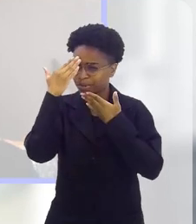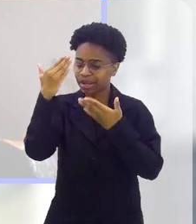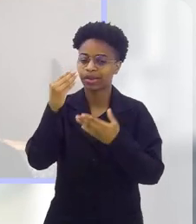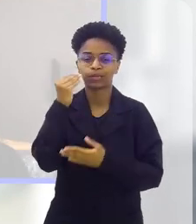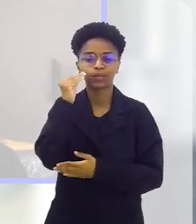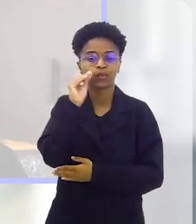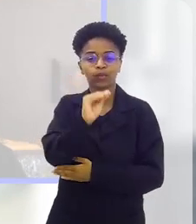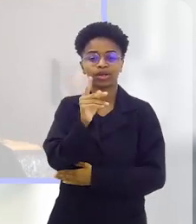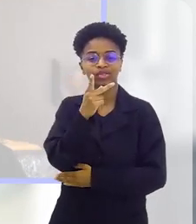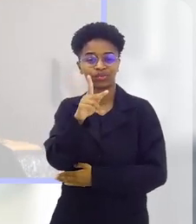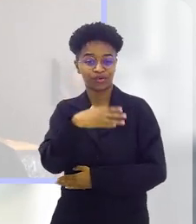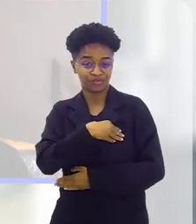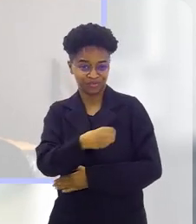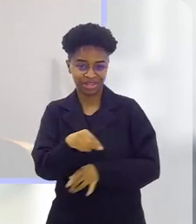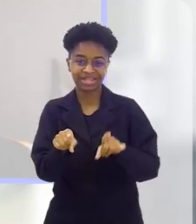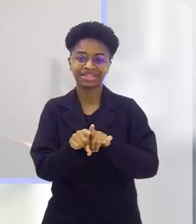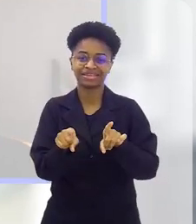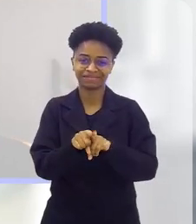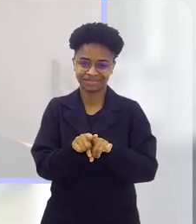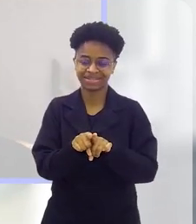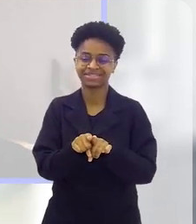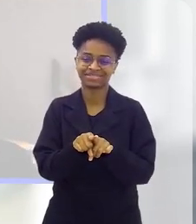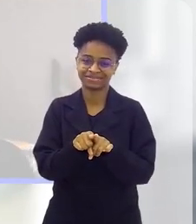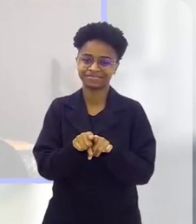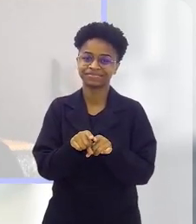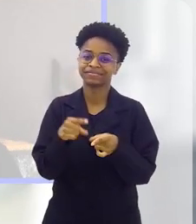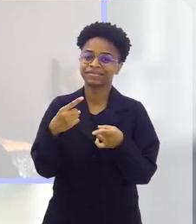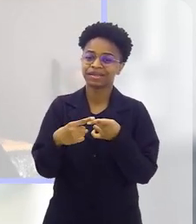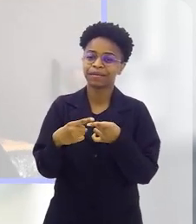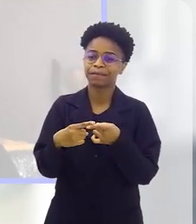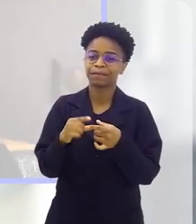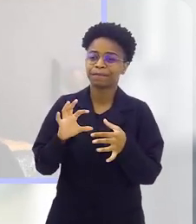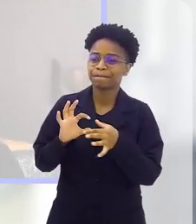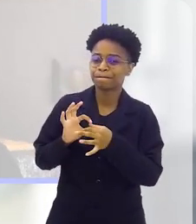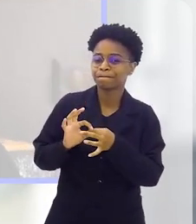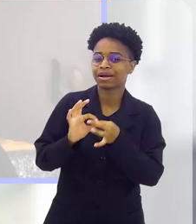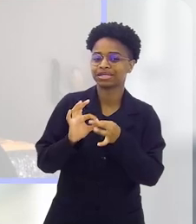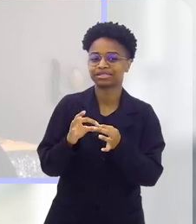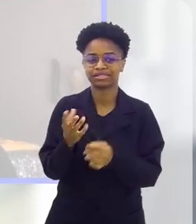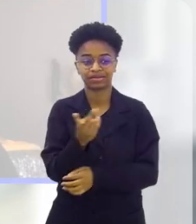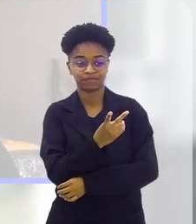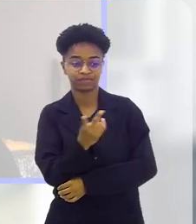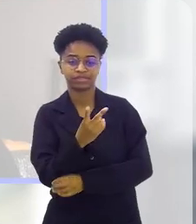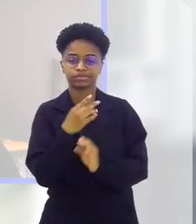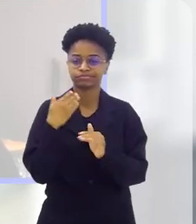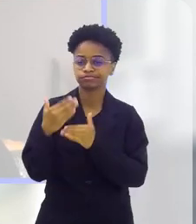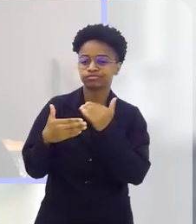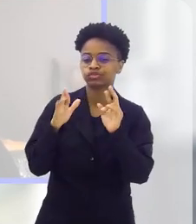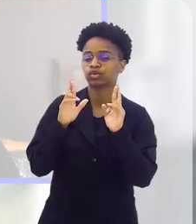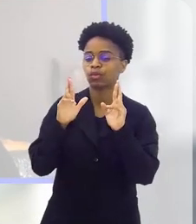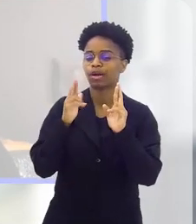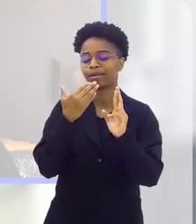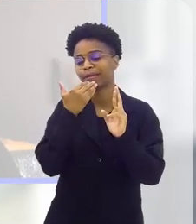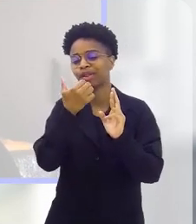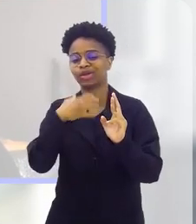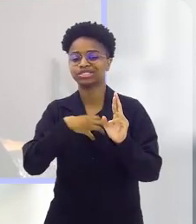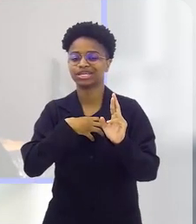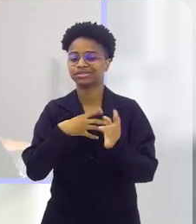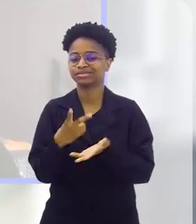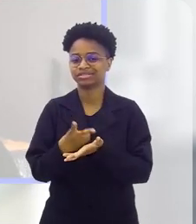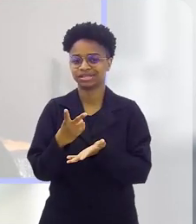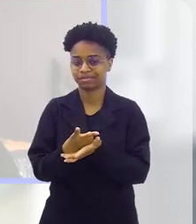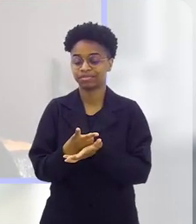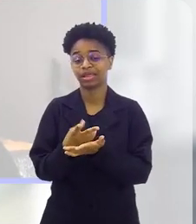muito obrigada. Um beijo para sua filhotinha também, né, que essa parceria entre vocês se desenvolva da melhor